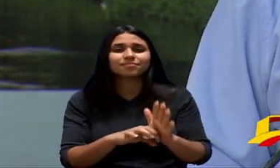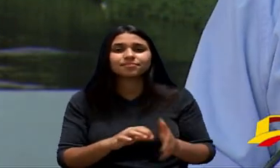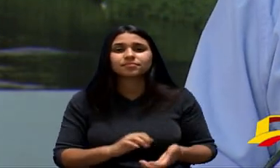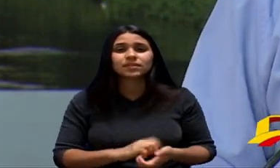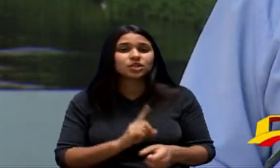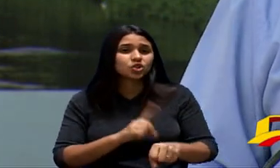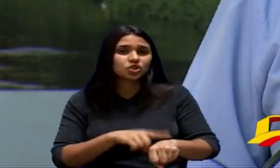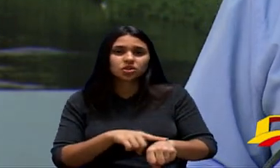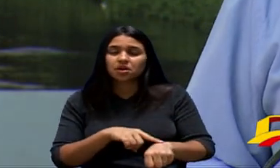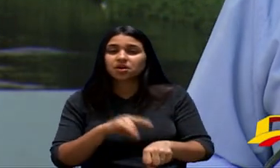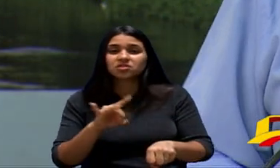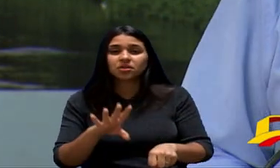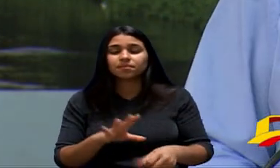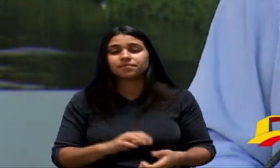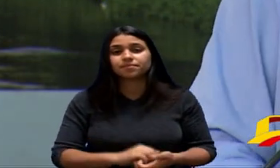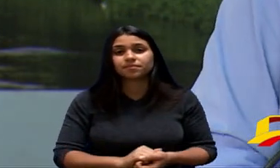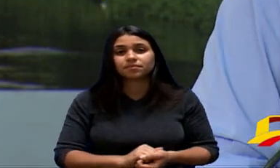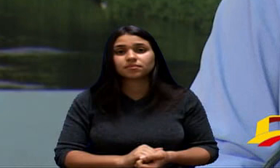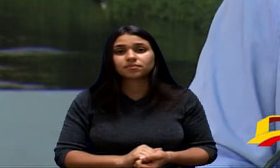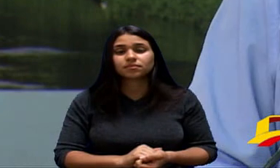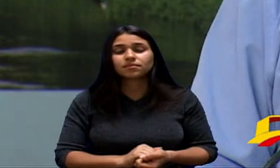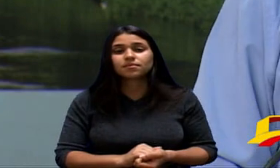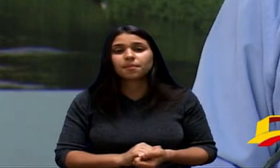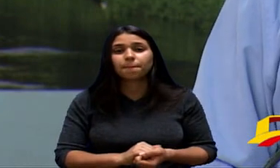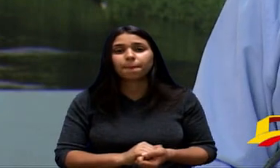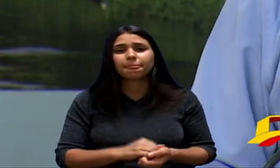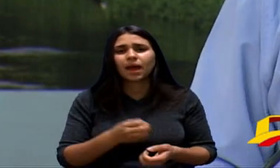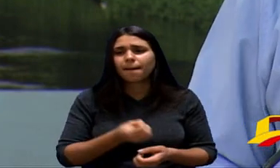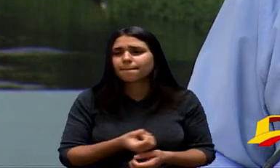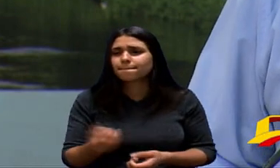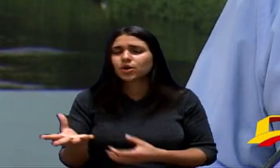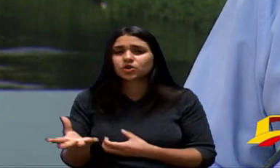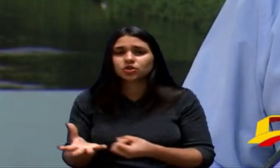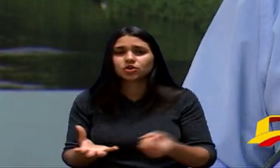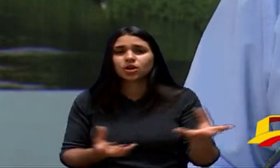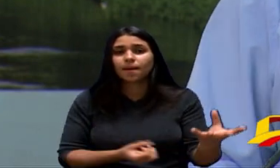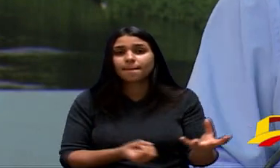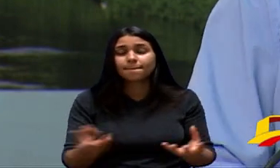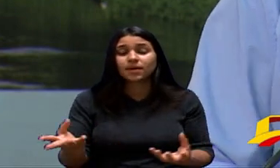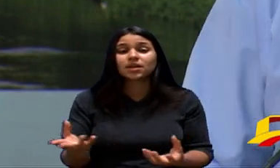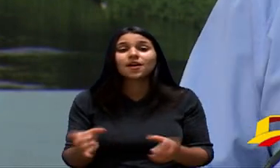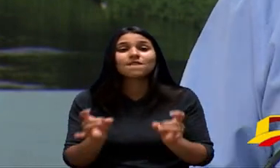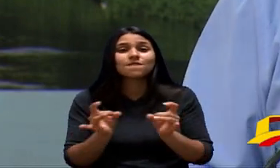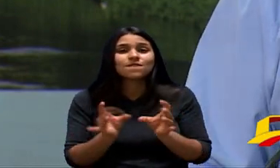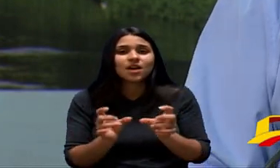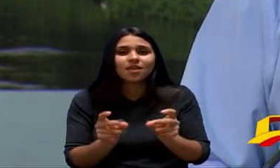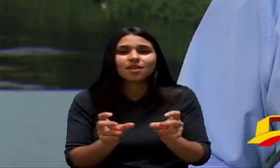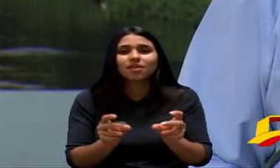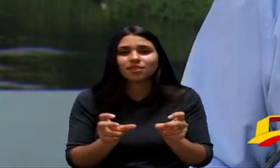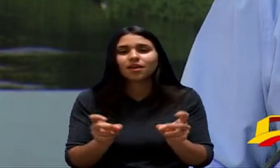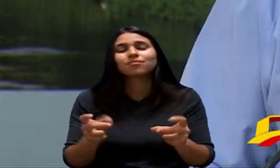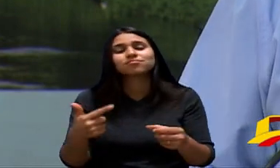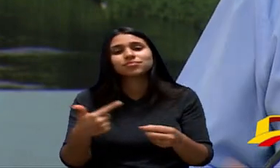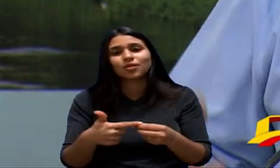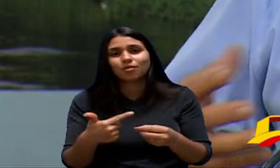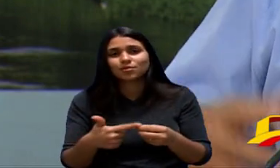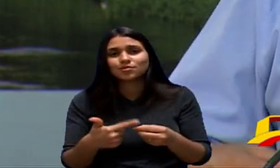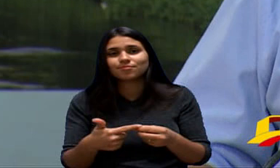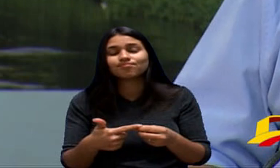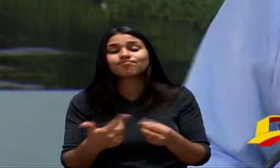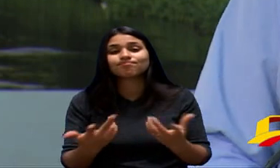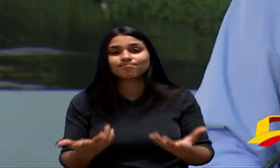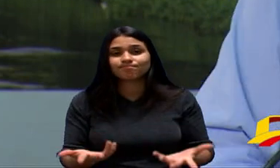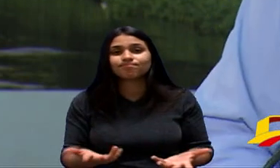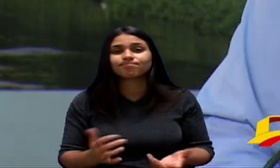Setor De Venda De Combustível Ele Mexe No Monopólio Da Distribuidora Ele Mexe Na Venda De Combustível Isso É Aí O